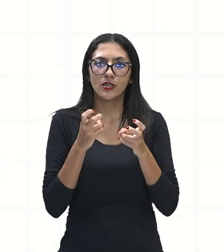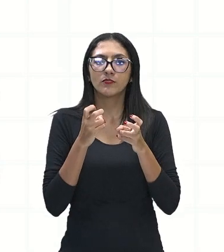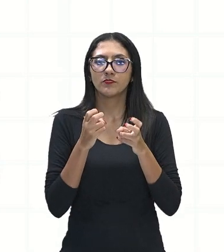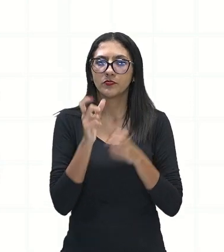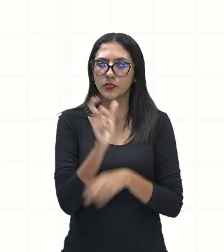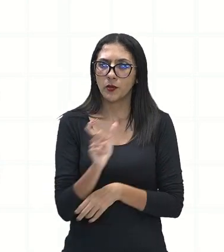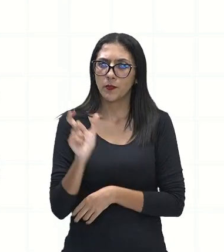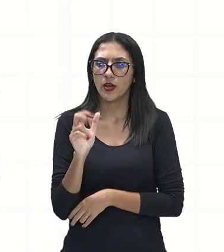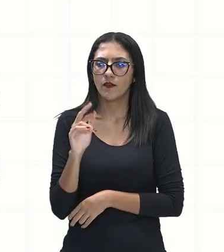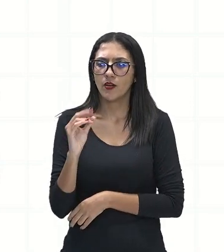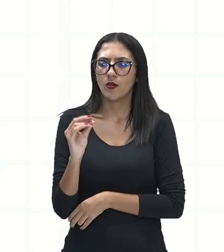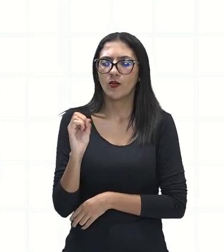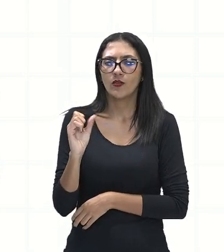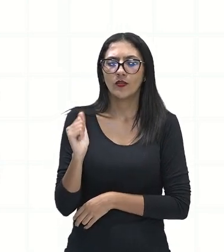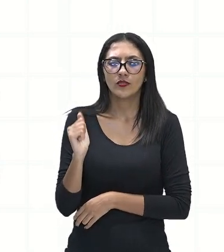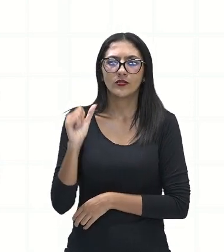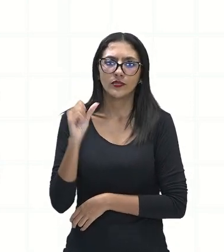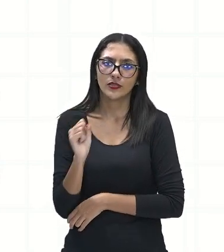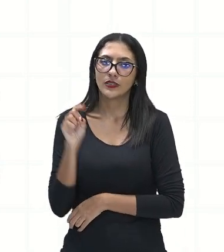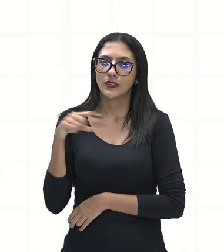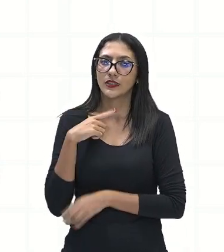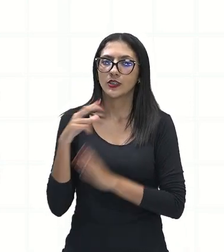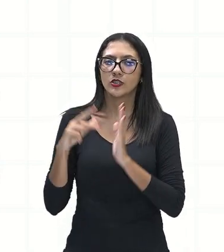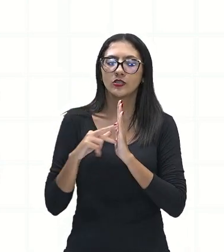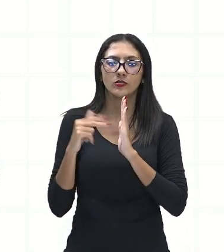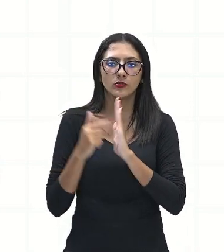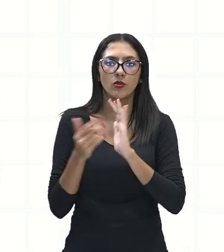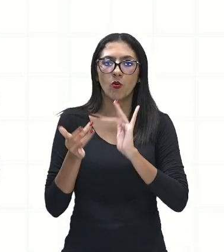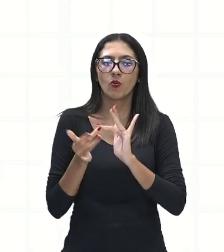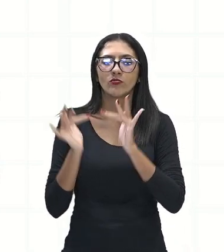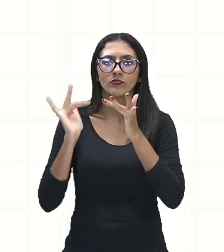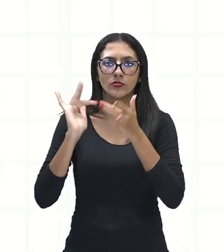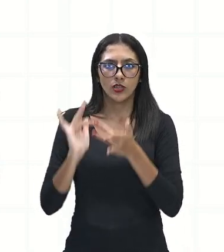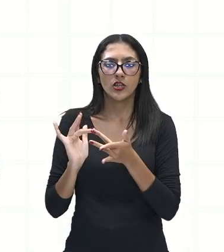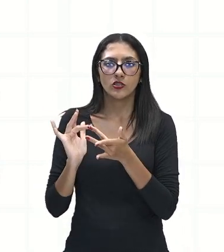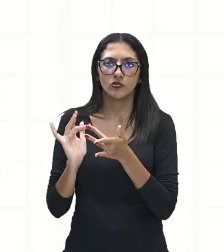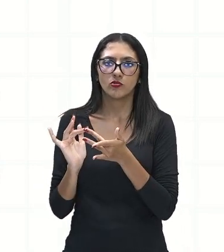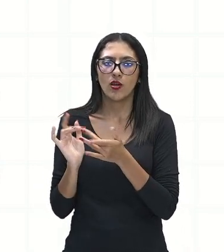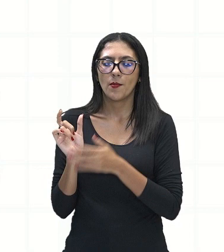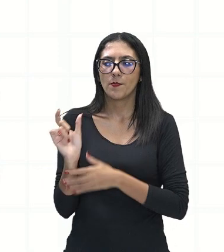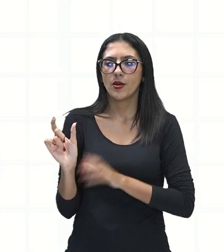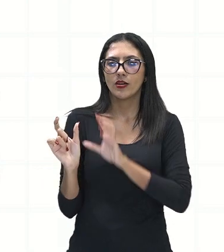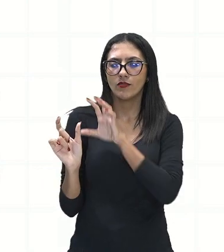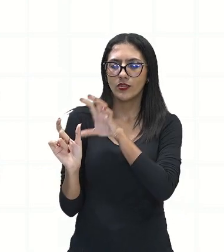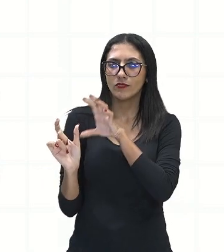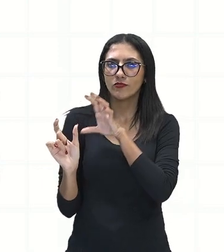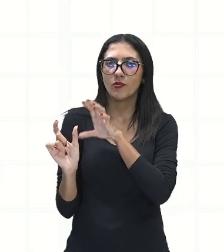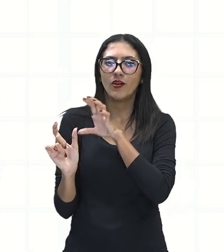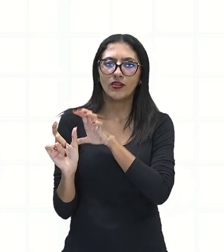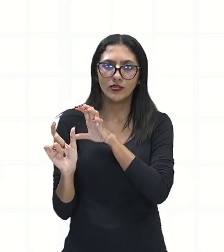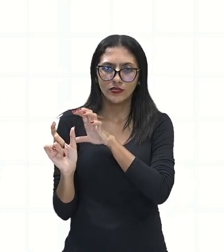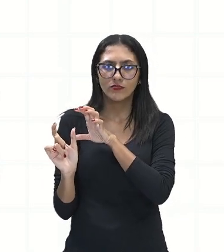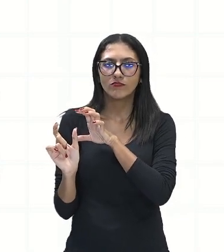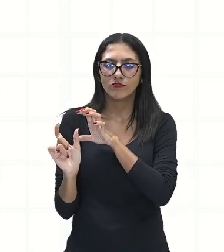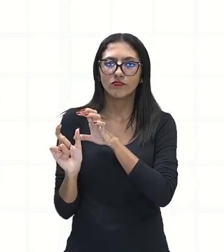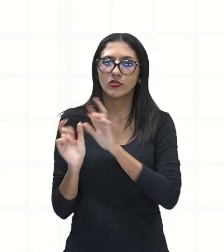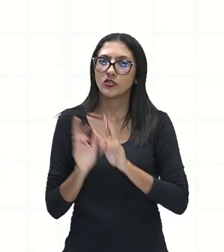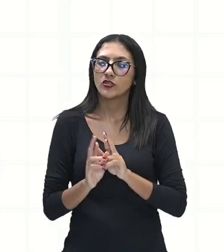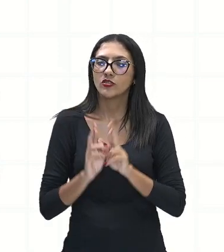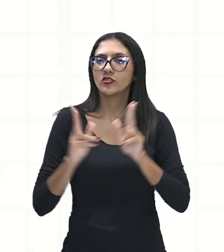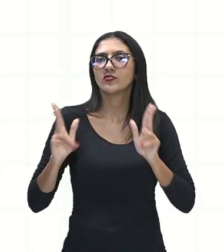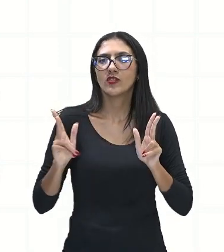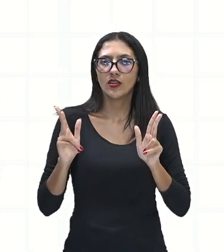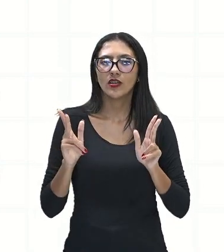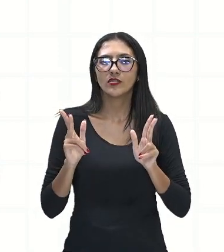palavra rosa, nesse contexto, está sendo utilizada no sentido conotativo, e não no sentido real do que significa, né? A